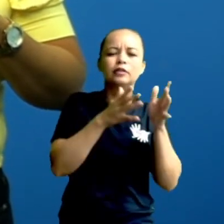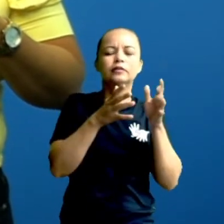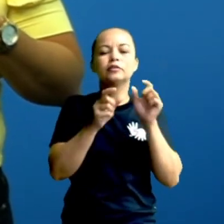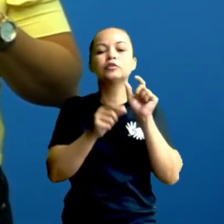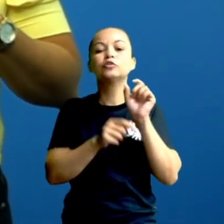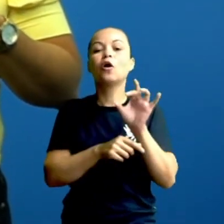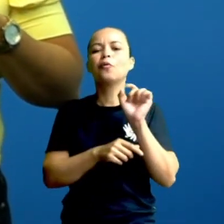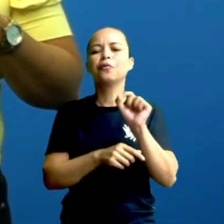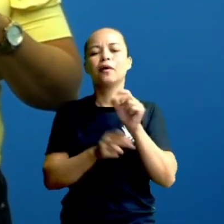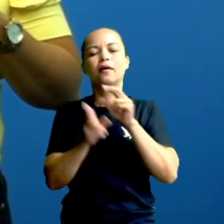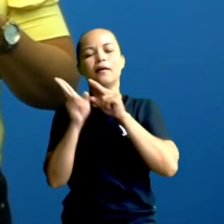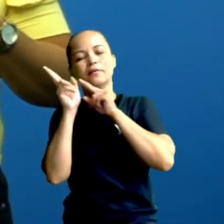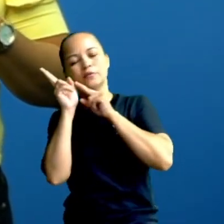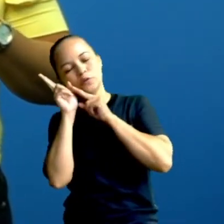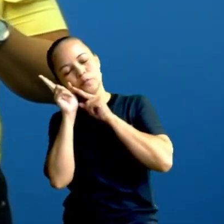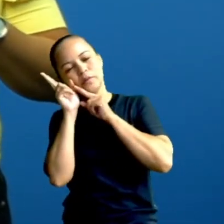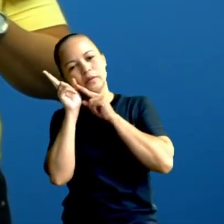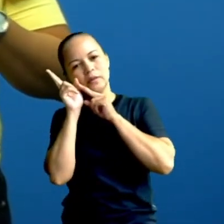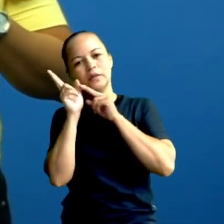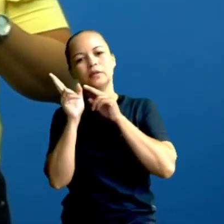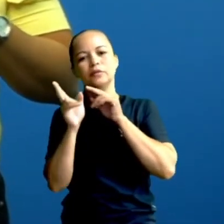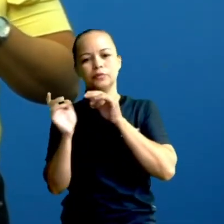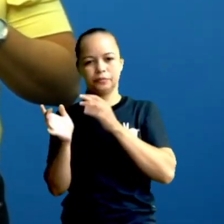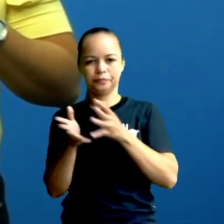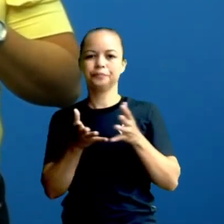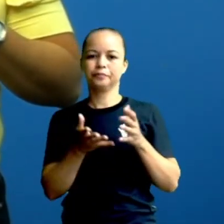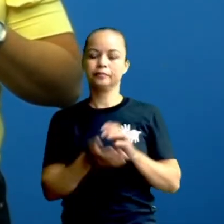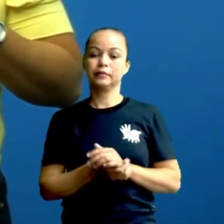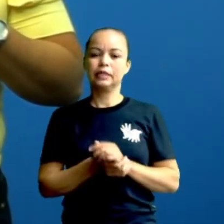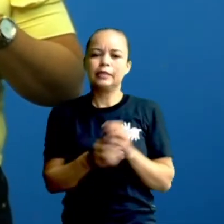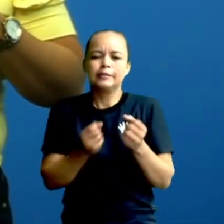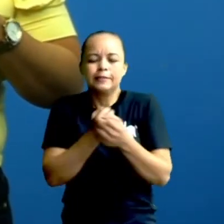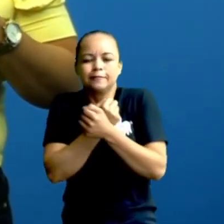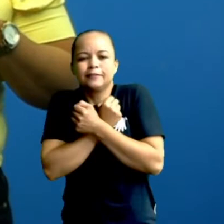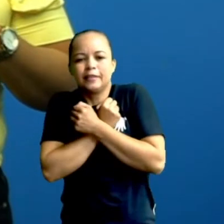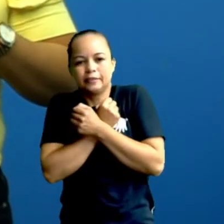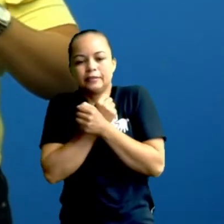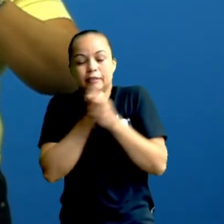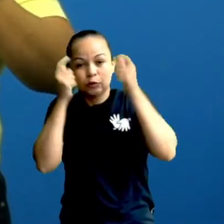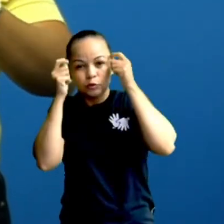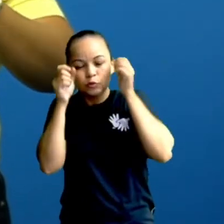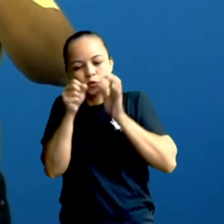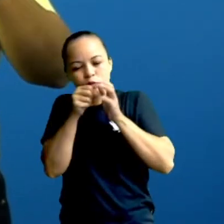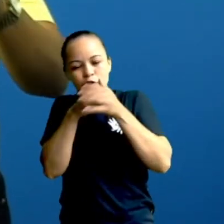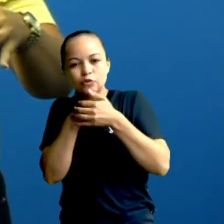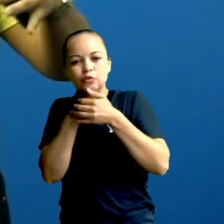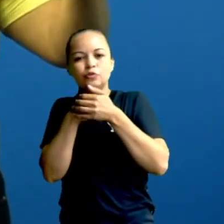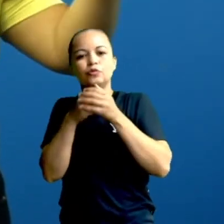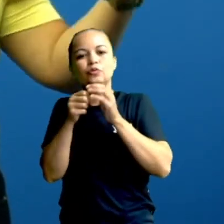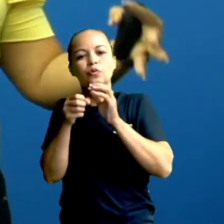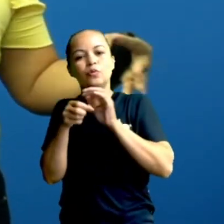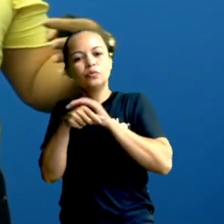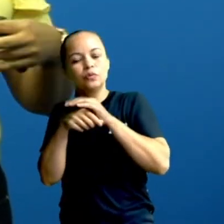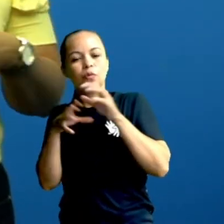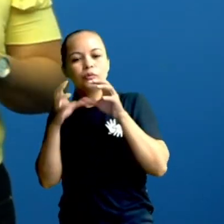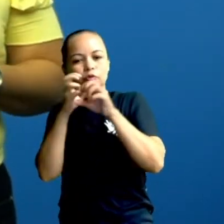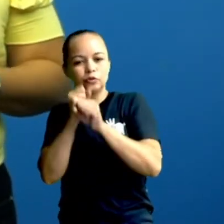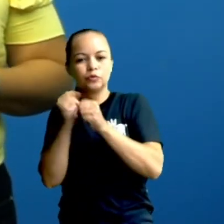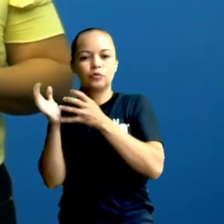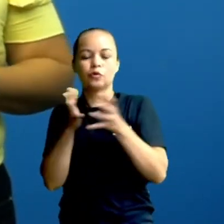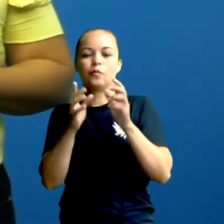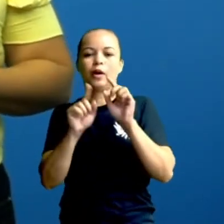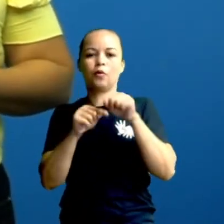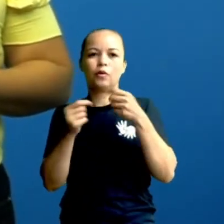dormindo, hibernando, né? Se aquecendo ali no escurinho, para quando vier o verão, ele poder